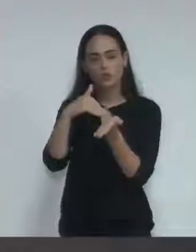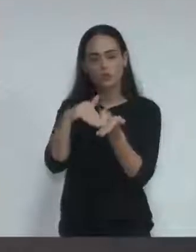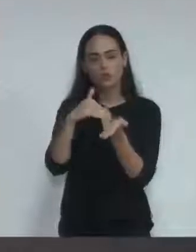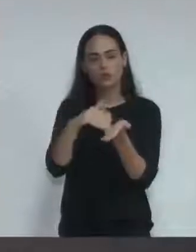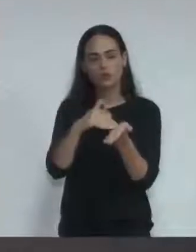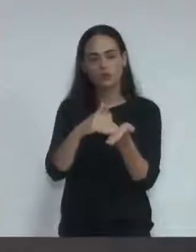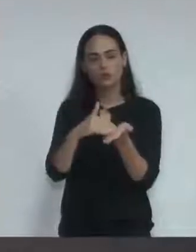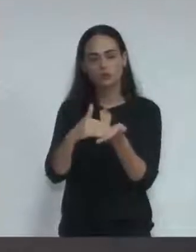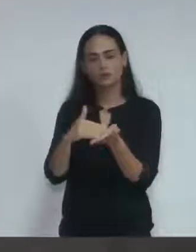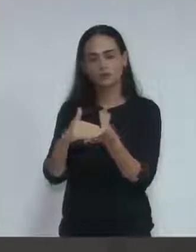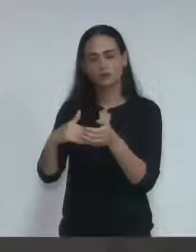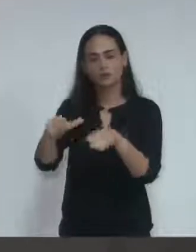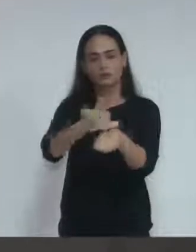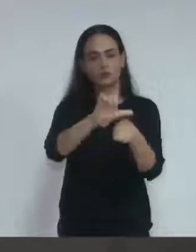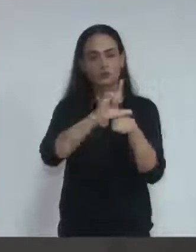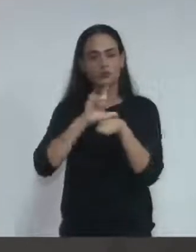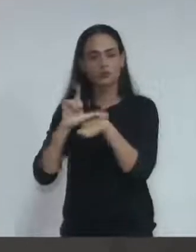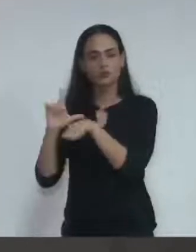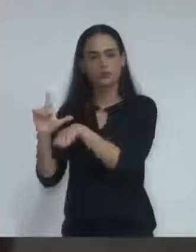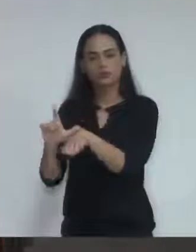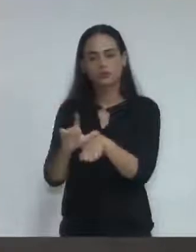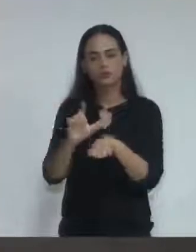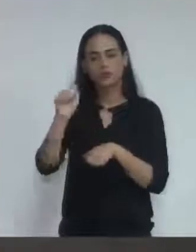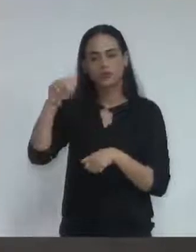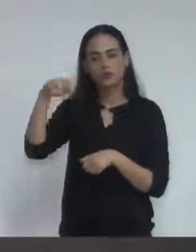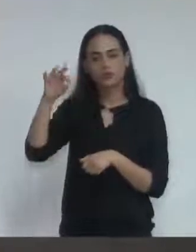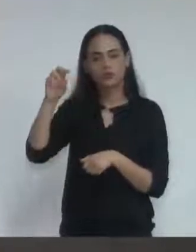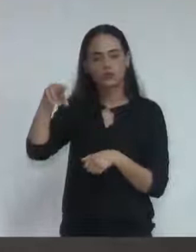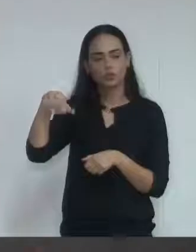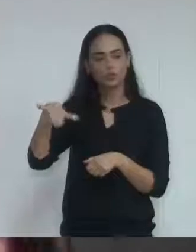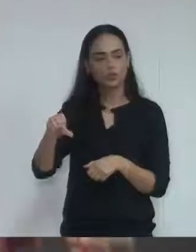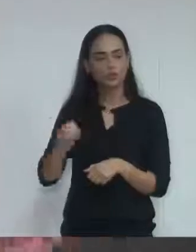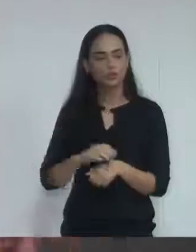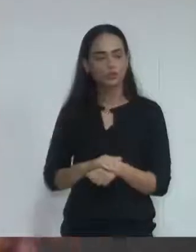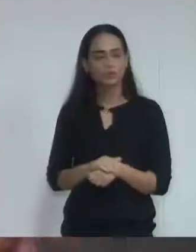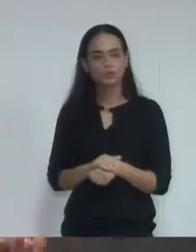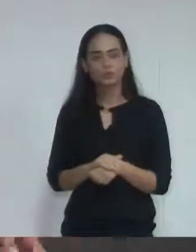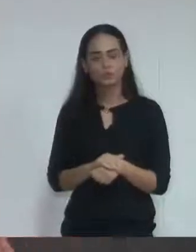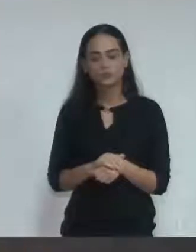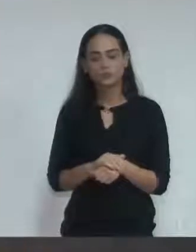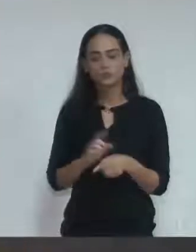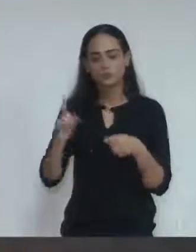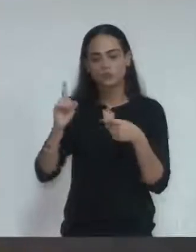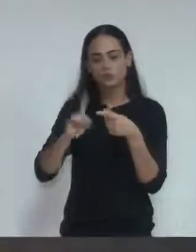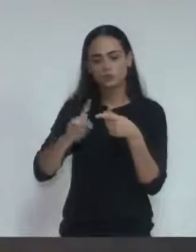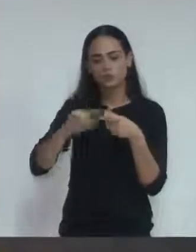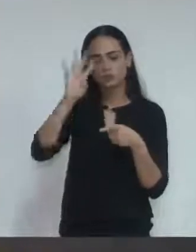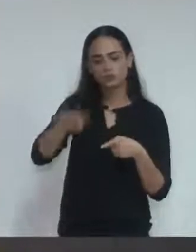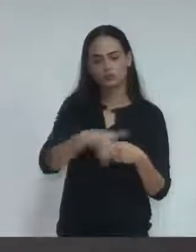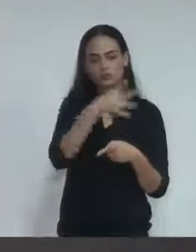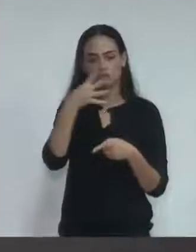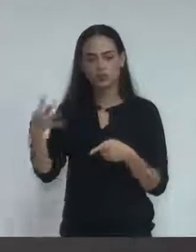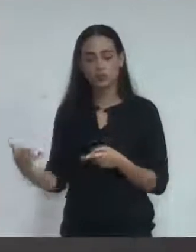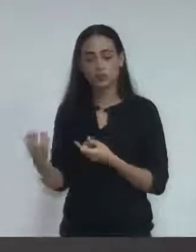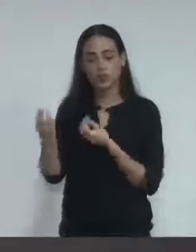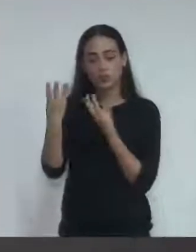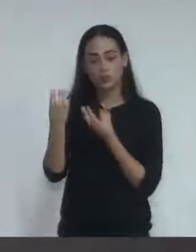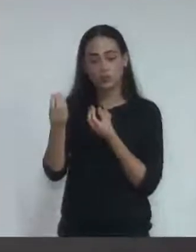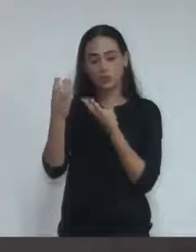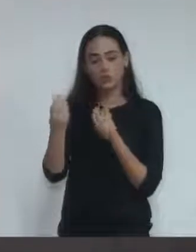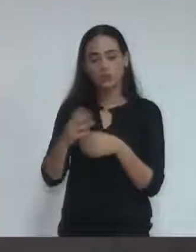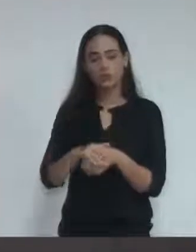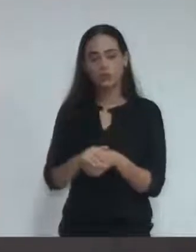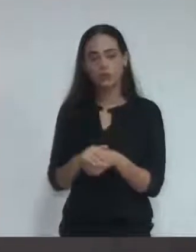Comércio, o senhor Antônio Luiz Falzarela, conforme abaixo. 1. Encaminhar em planilha de Excel ou qualquer outro tipo que informe as